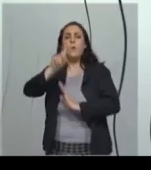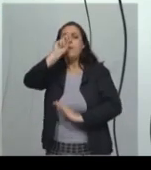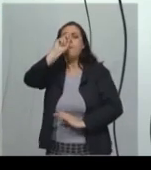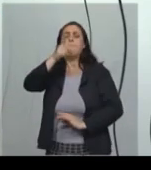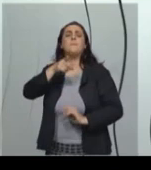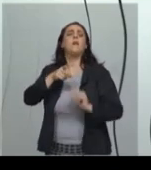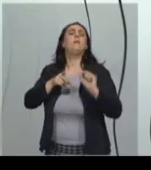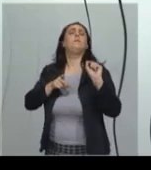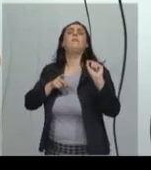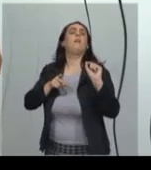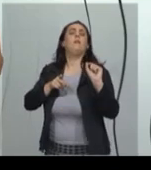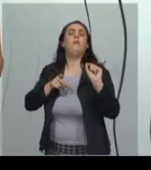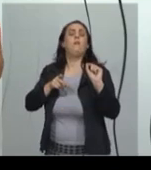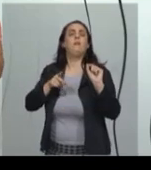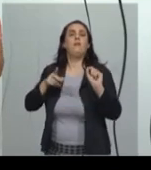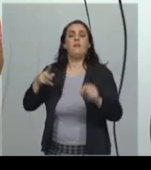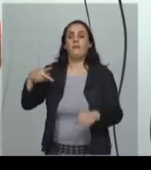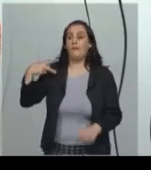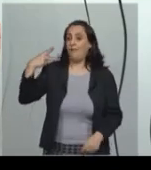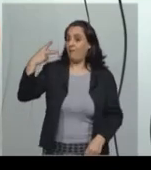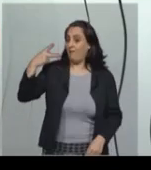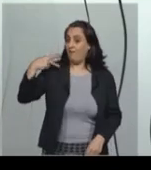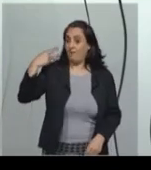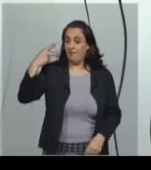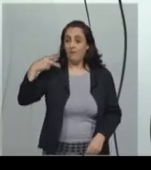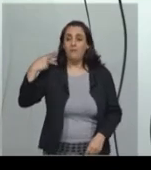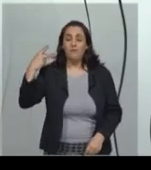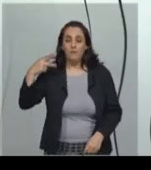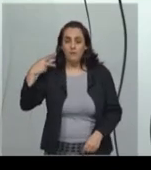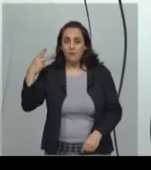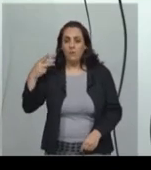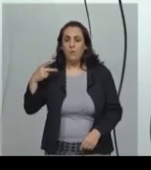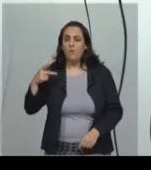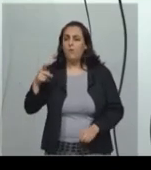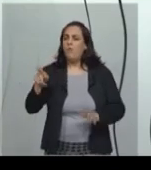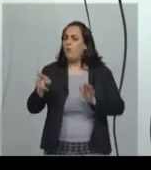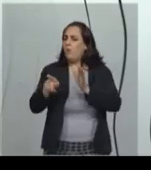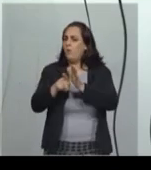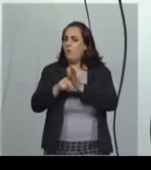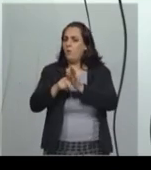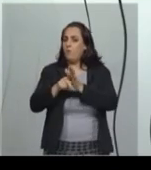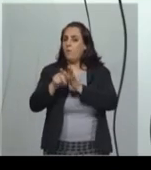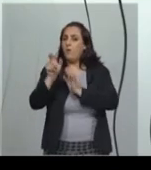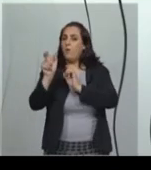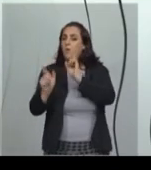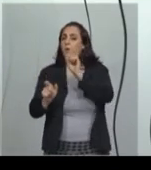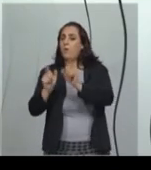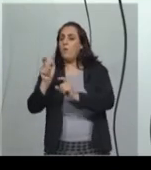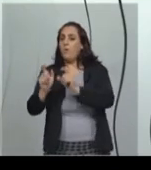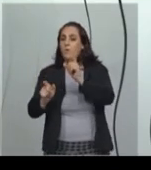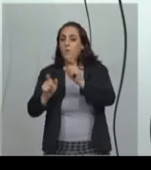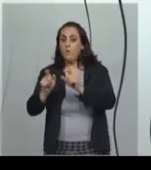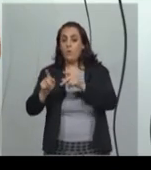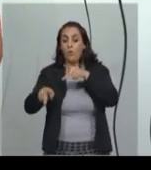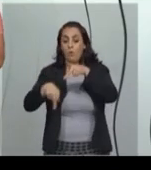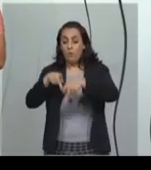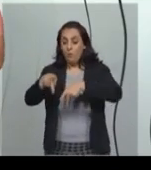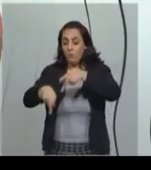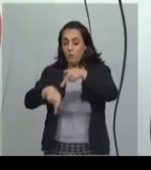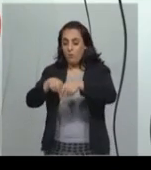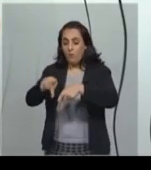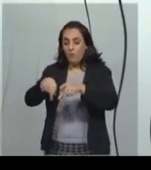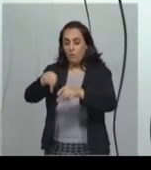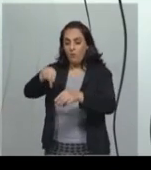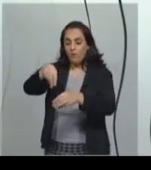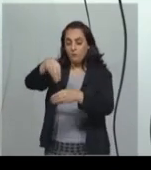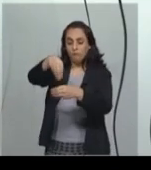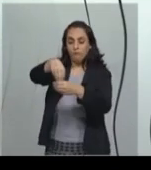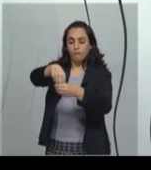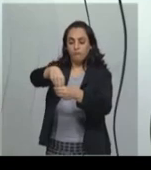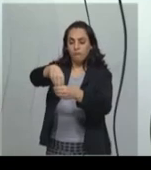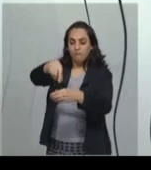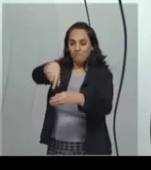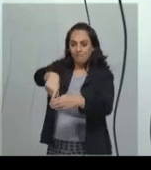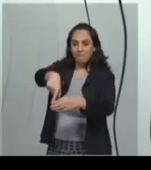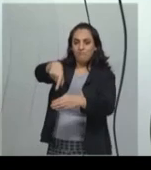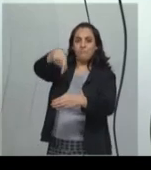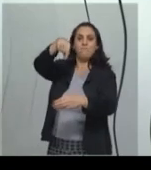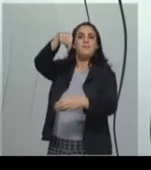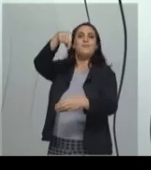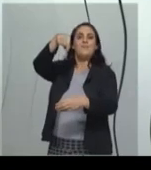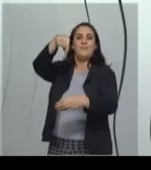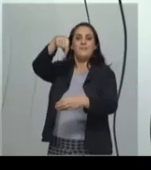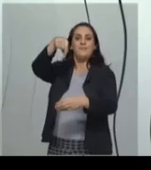vereadoras, que são aquelas pessoas eleitas pela população de quatro em quatro anos para poder criar as leis do